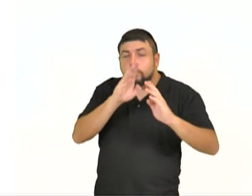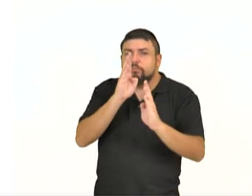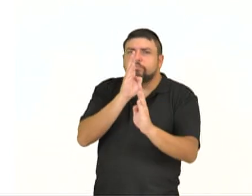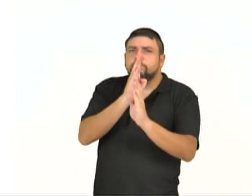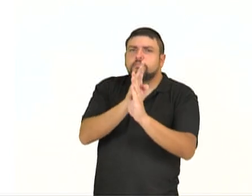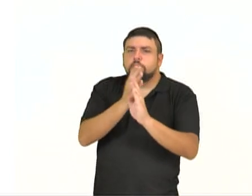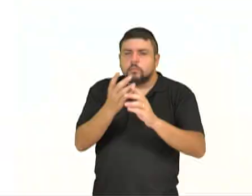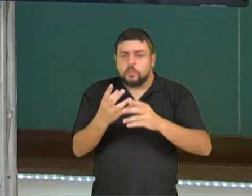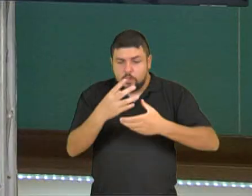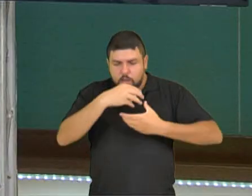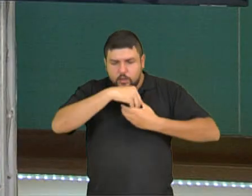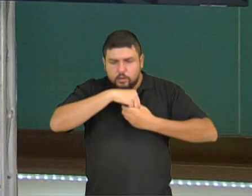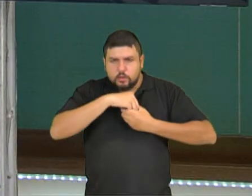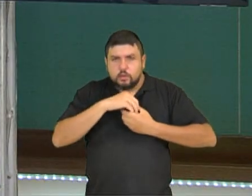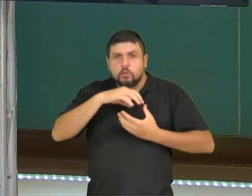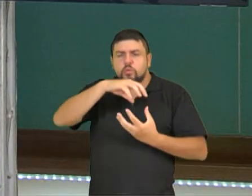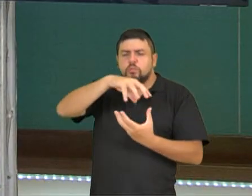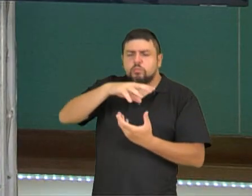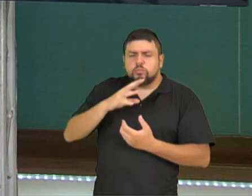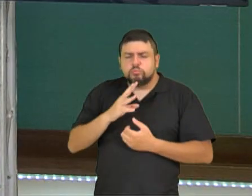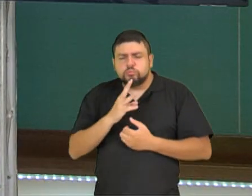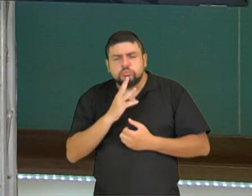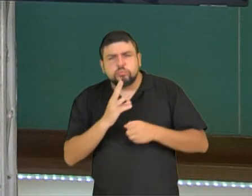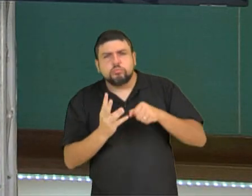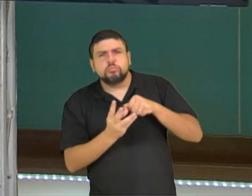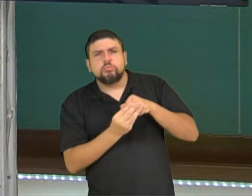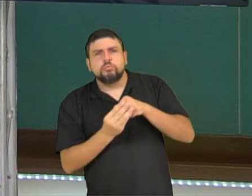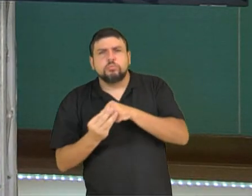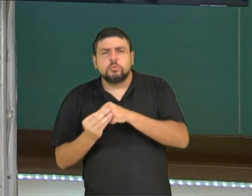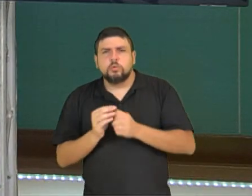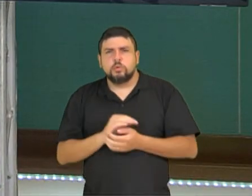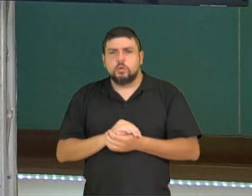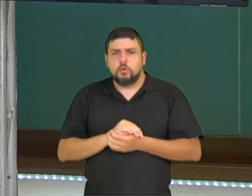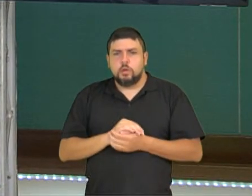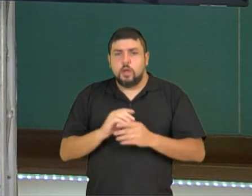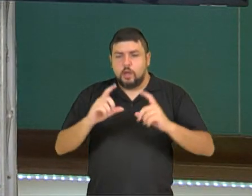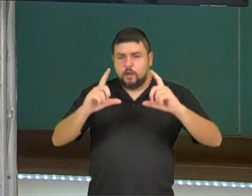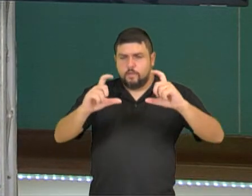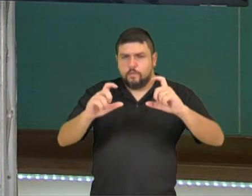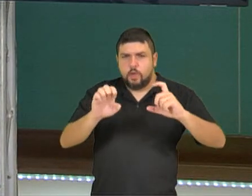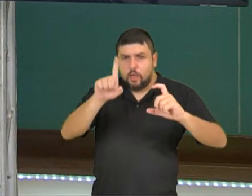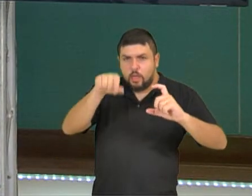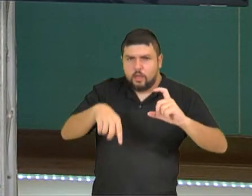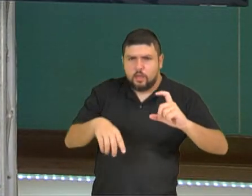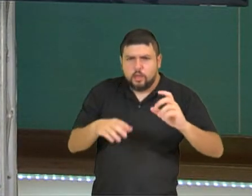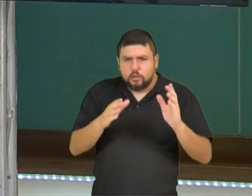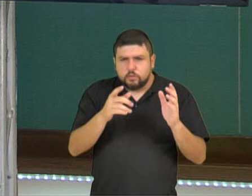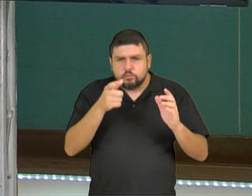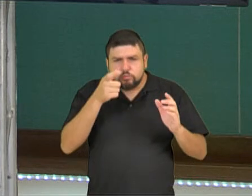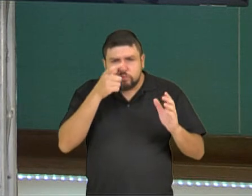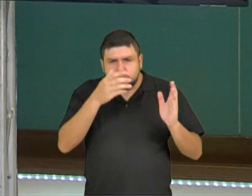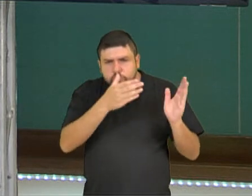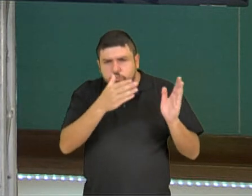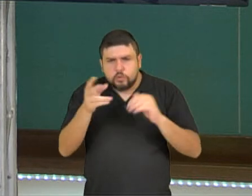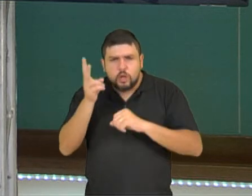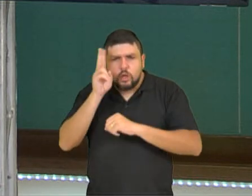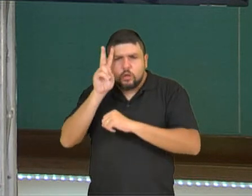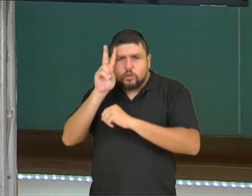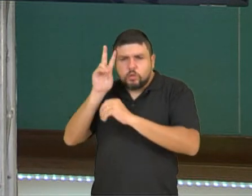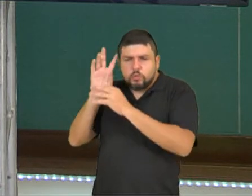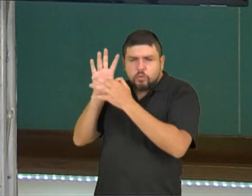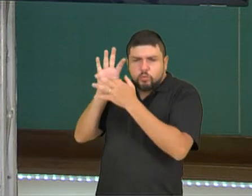interpretativa é histórica. Por que sua leitura é histórica? Se voltarmos aqui, você deve ter visto,